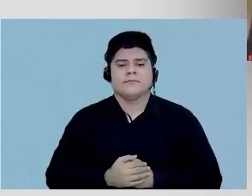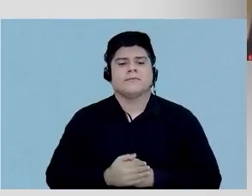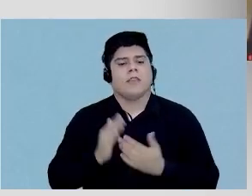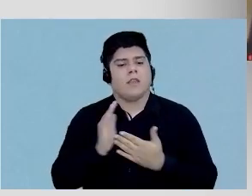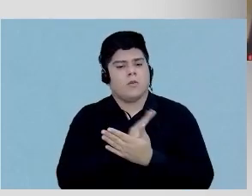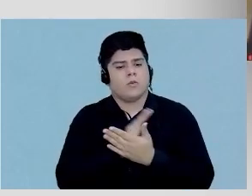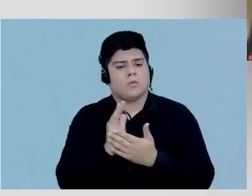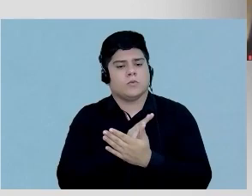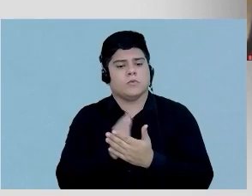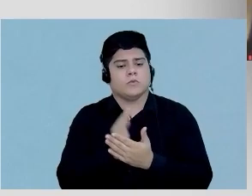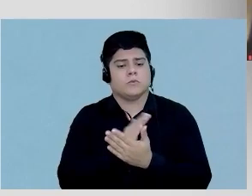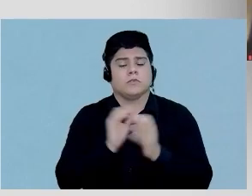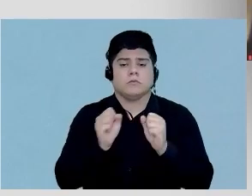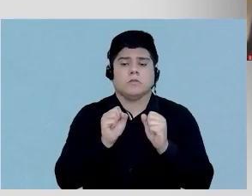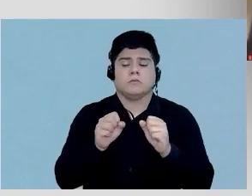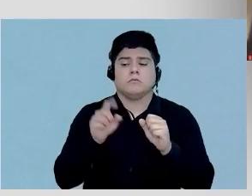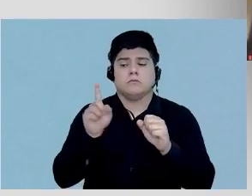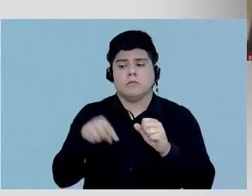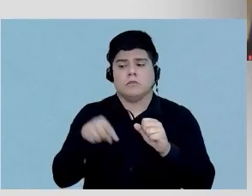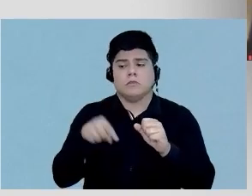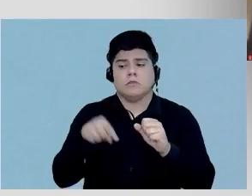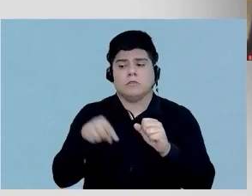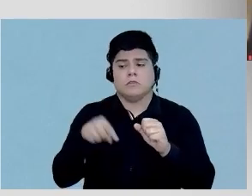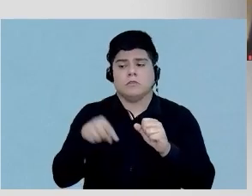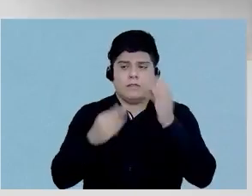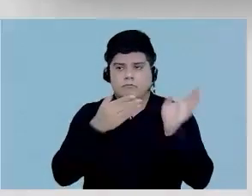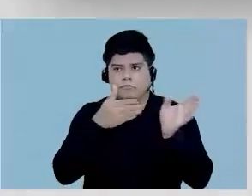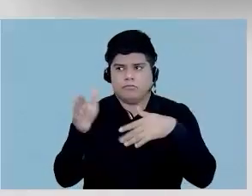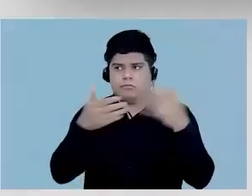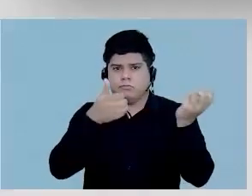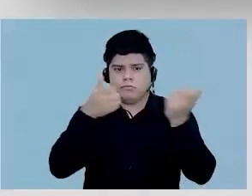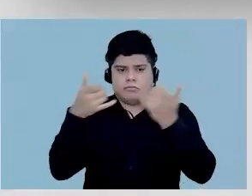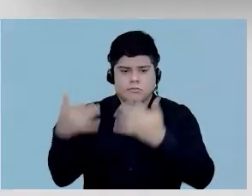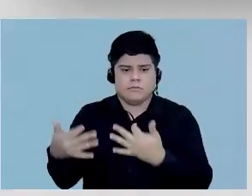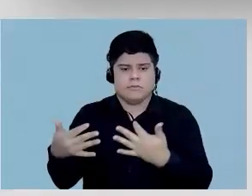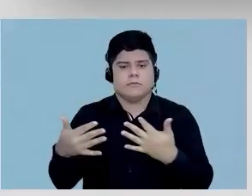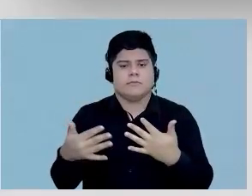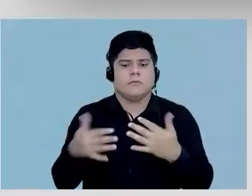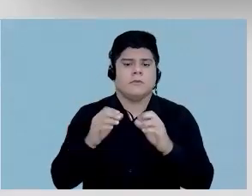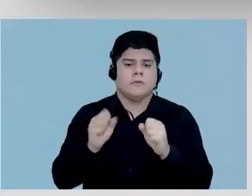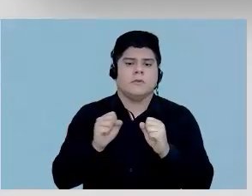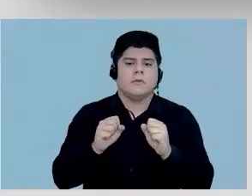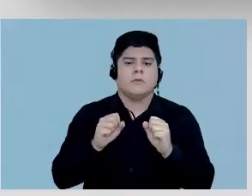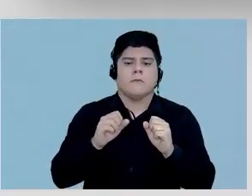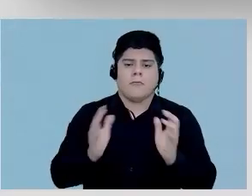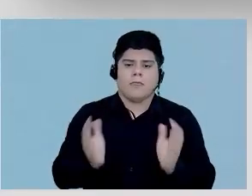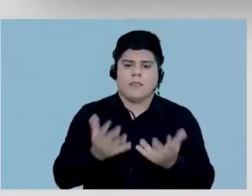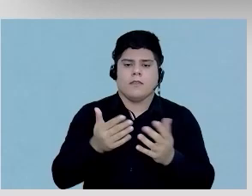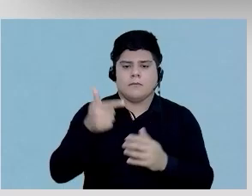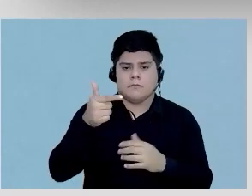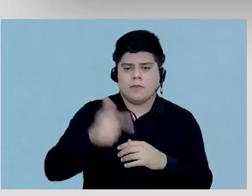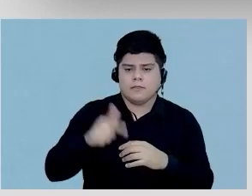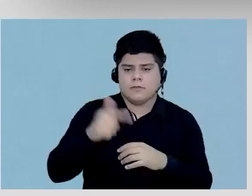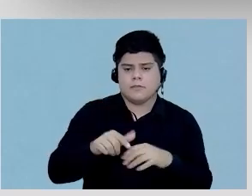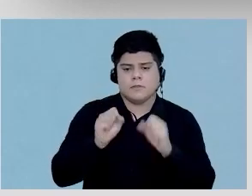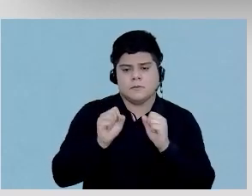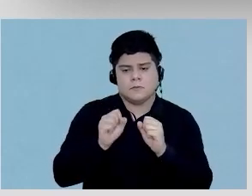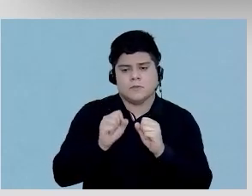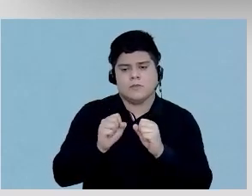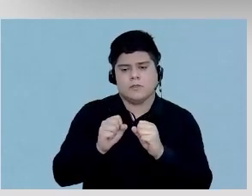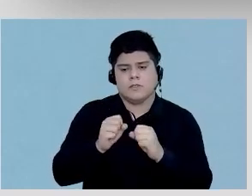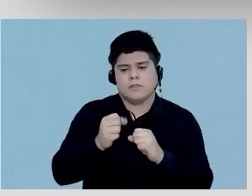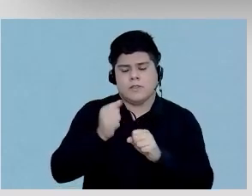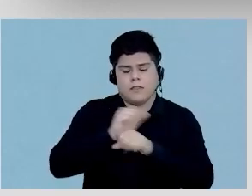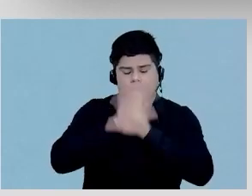algumas possam ter sido abordadas durante a sua apresentação, talvez enfatizá-las um pouco mais possa nos ser um pouco